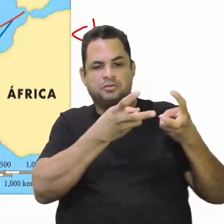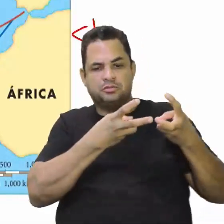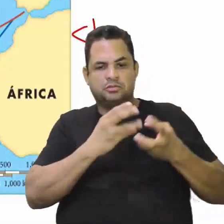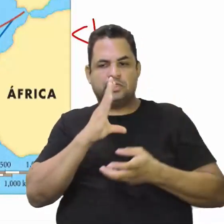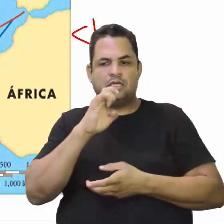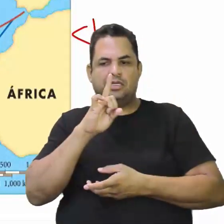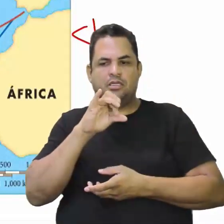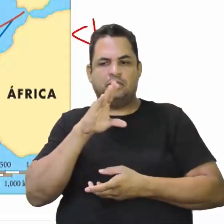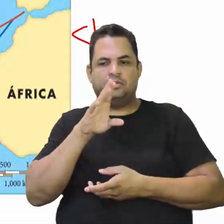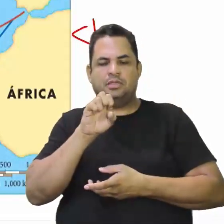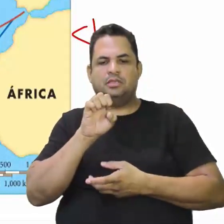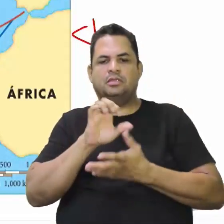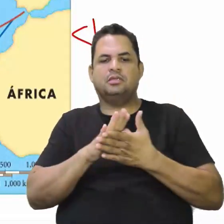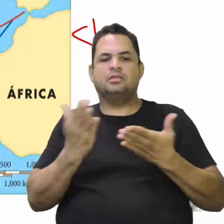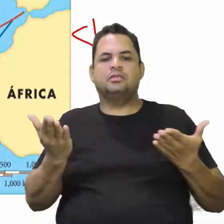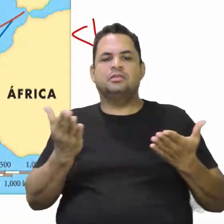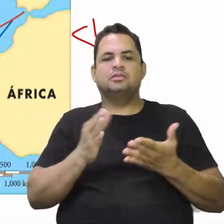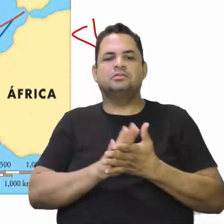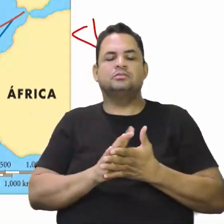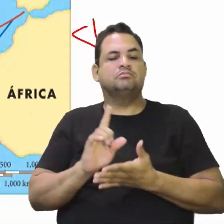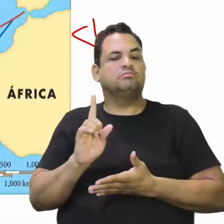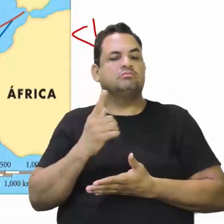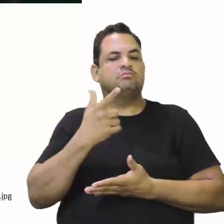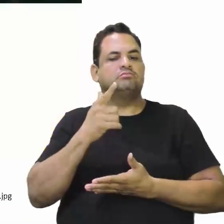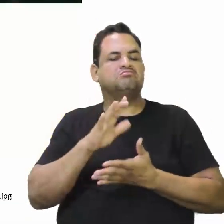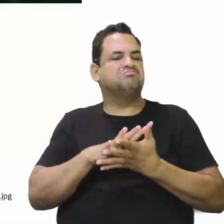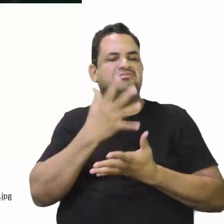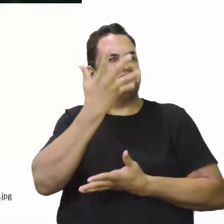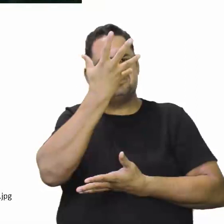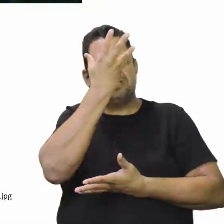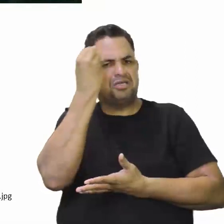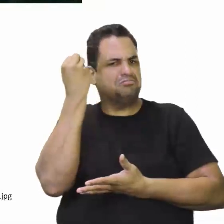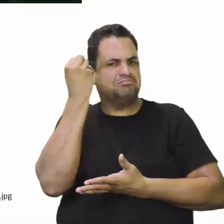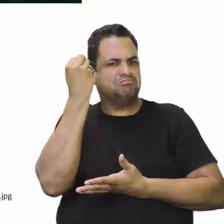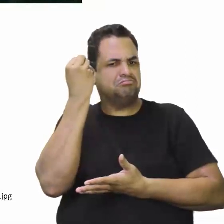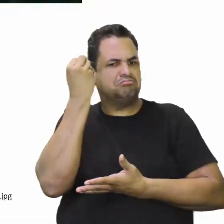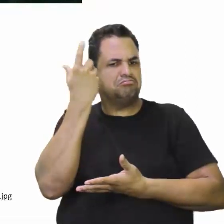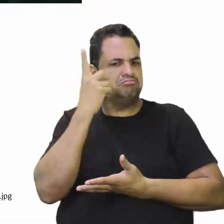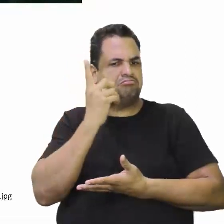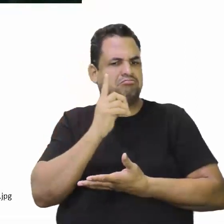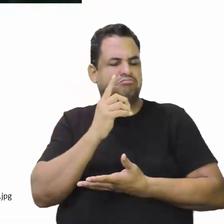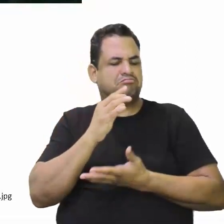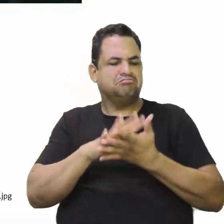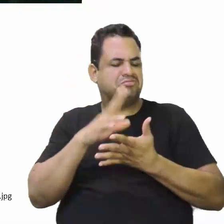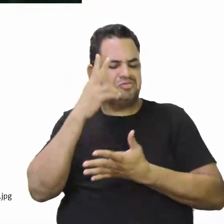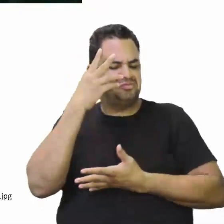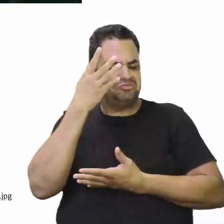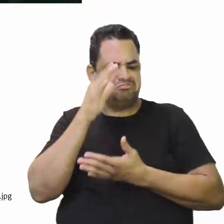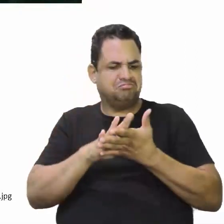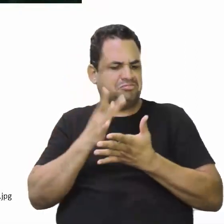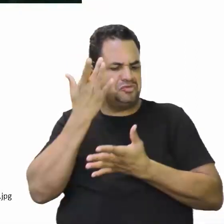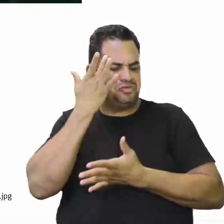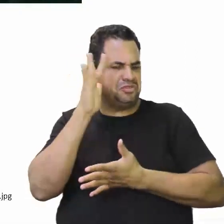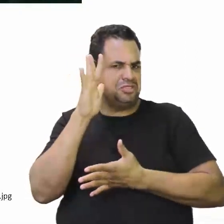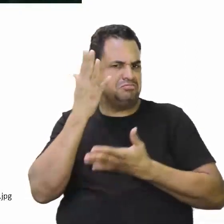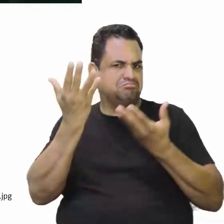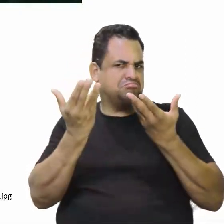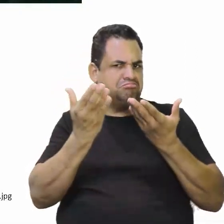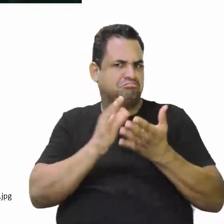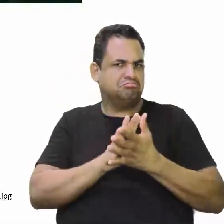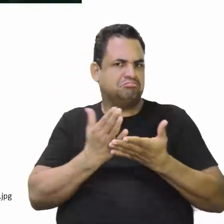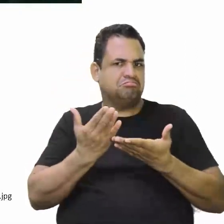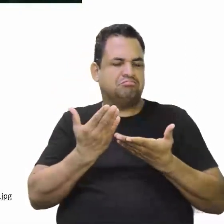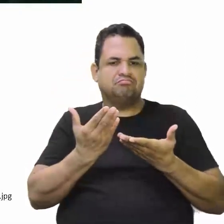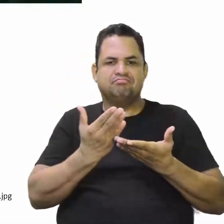Cristóvão Colombo. Então, ele não tem a noção de que ele não tinha chegado às